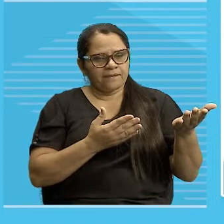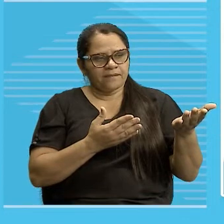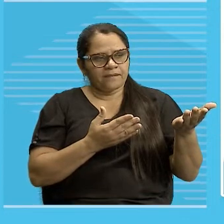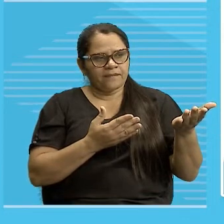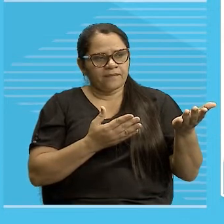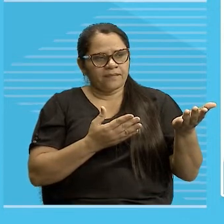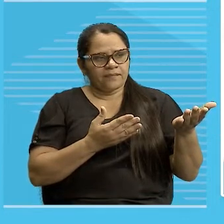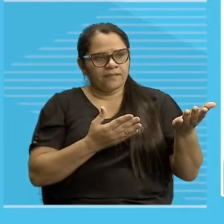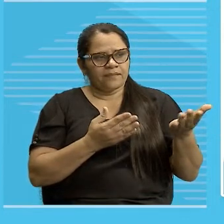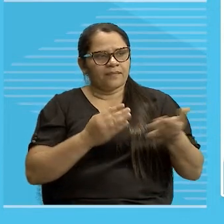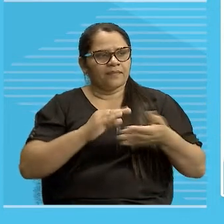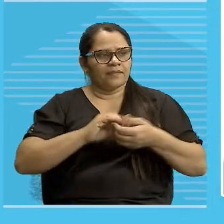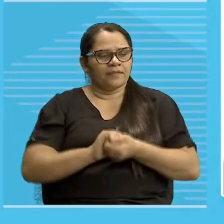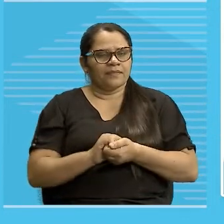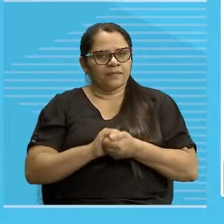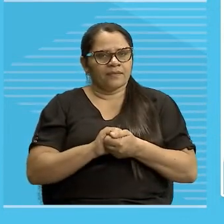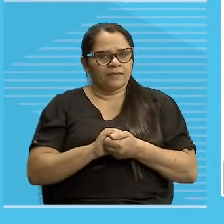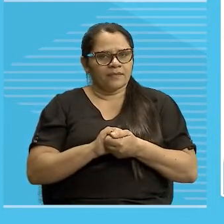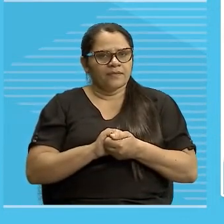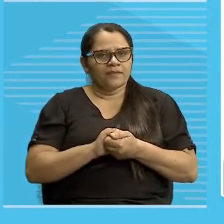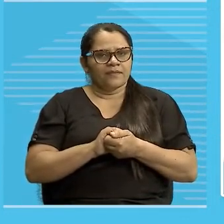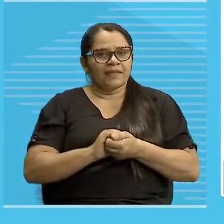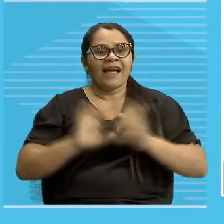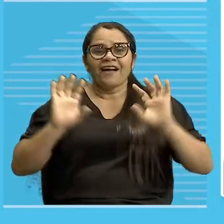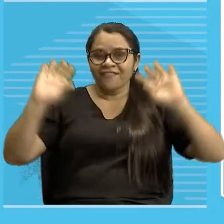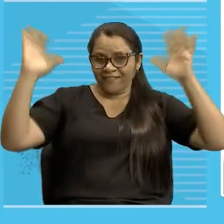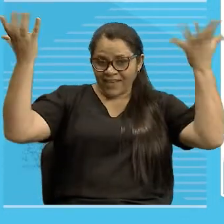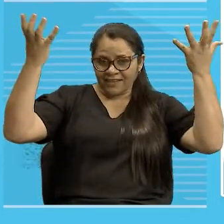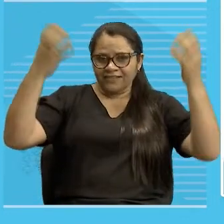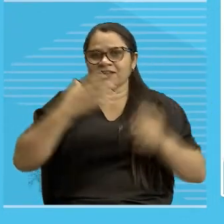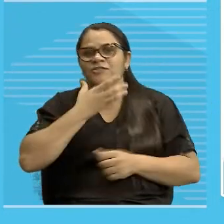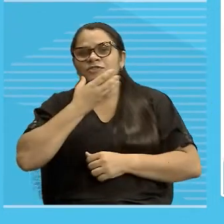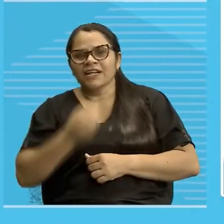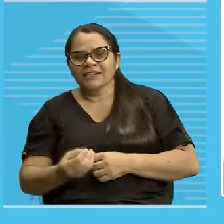é lindo. Vou